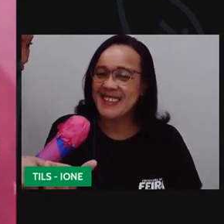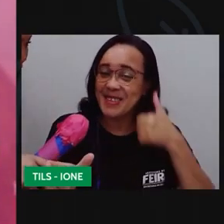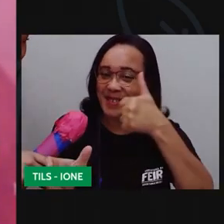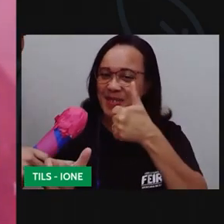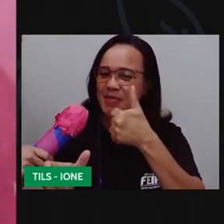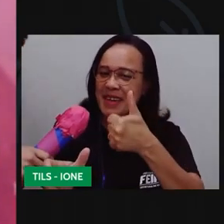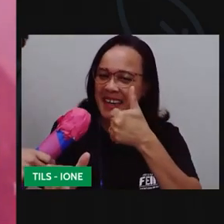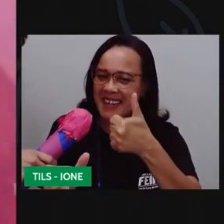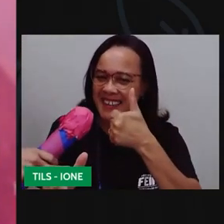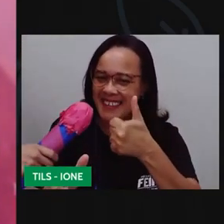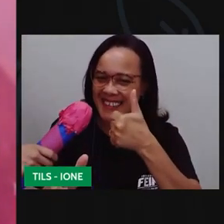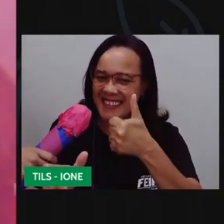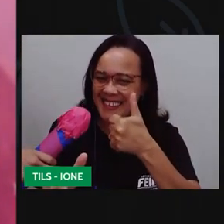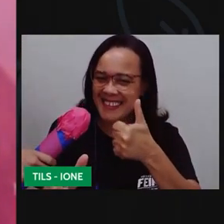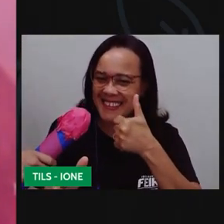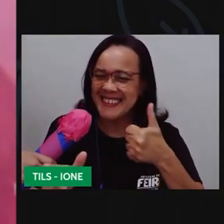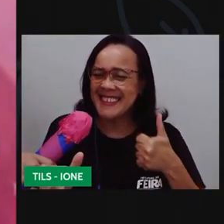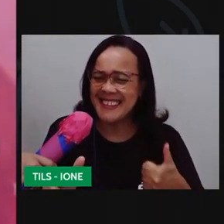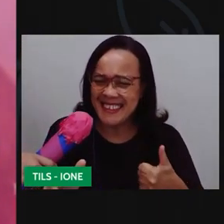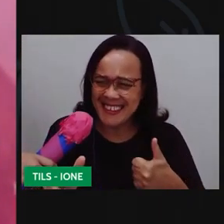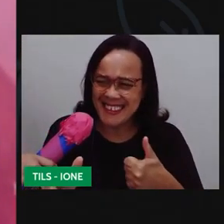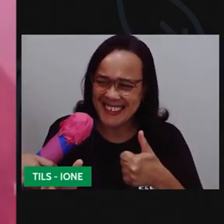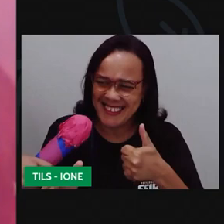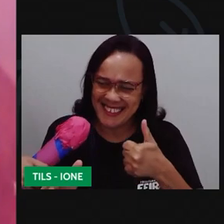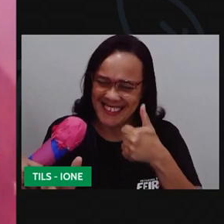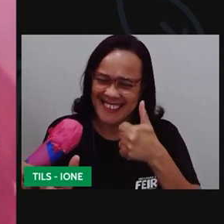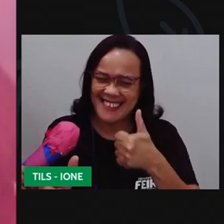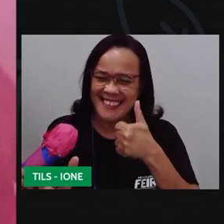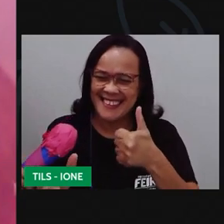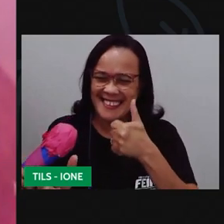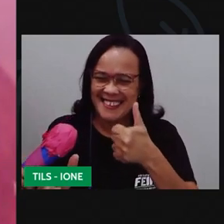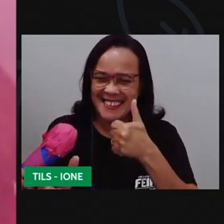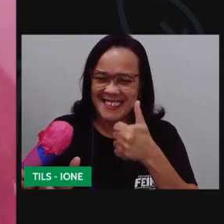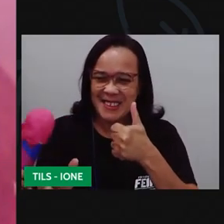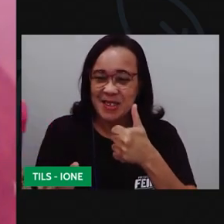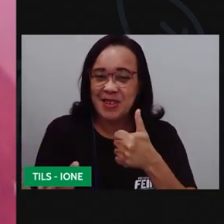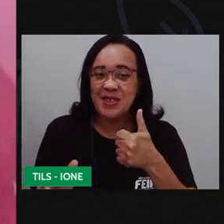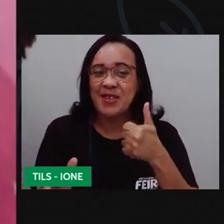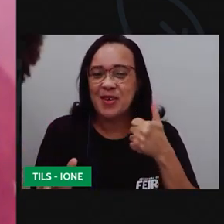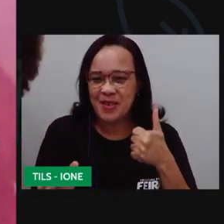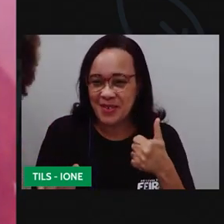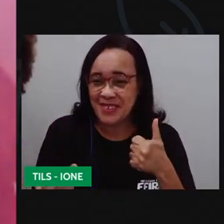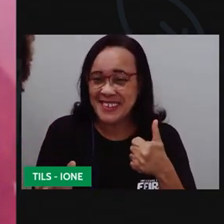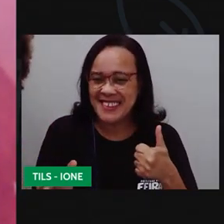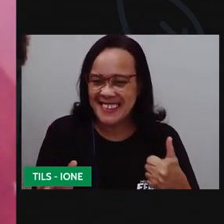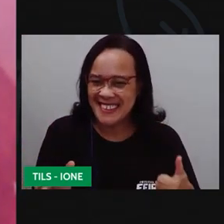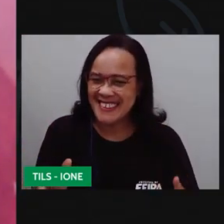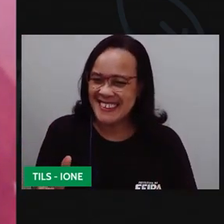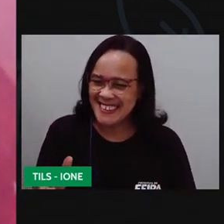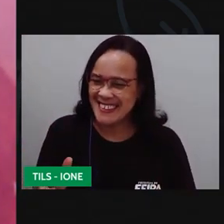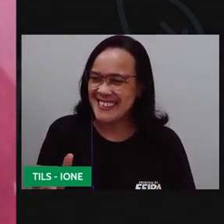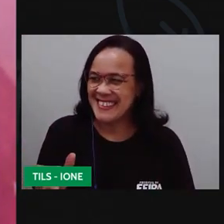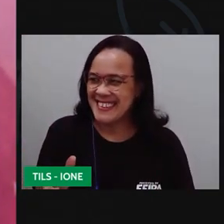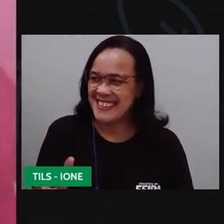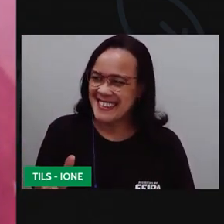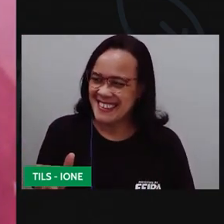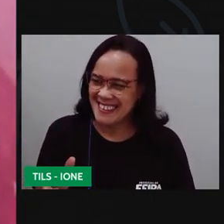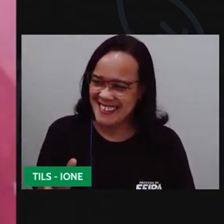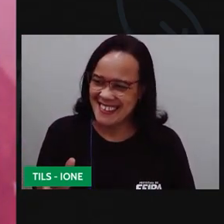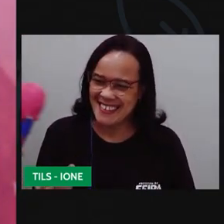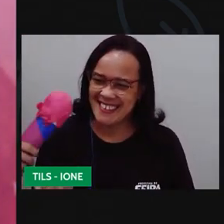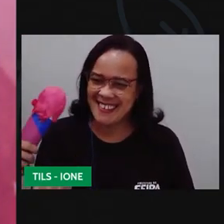bem olha só e a nossa entrevistada de hoje e o Ione não faz o nome de quem?